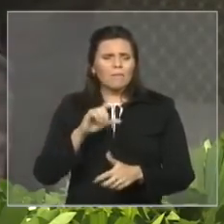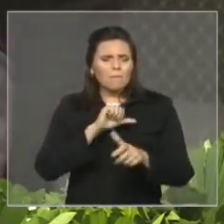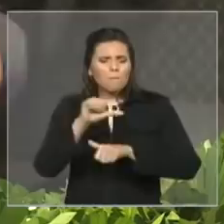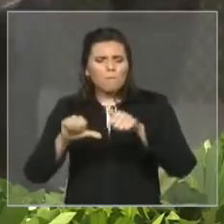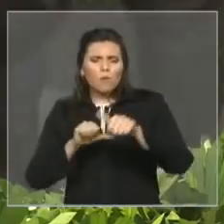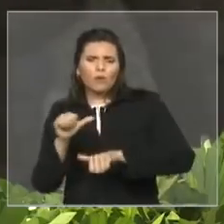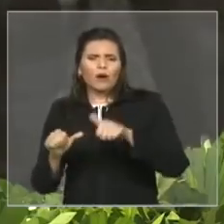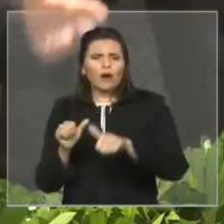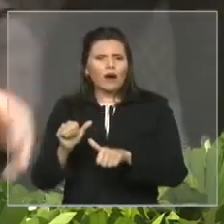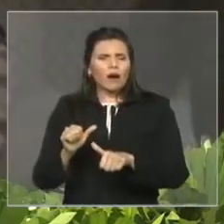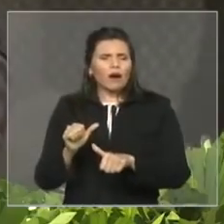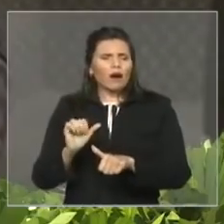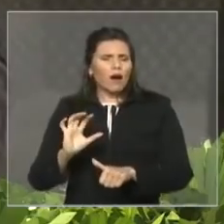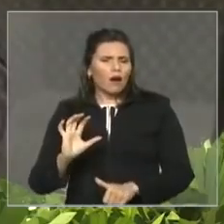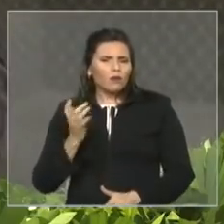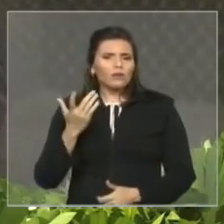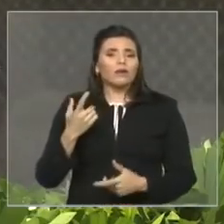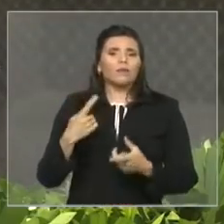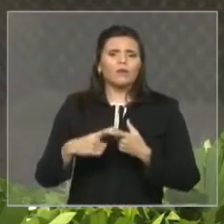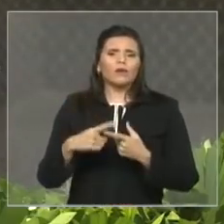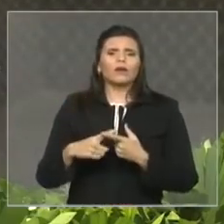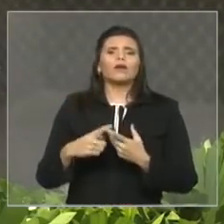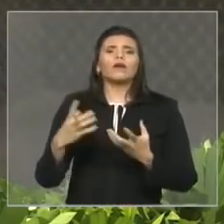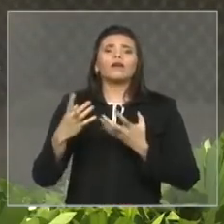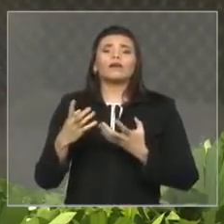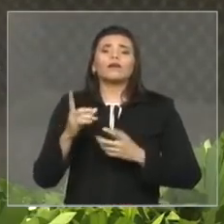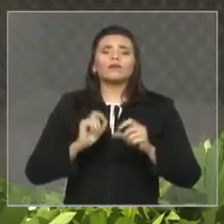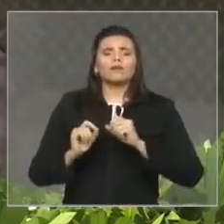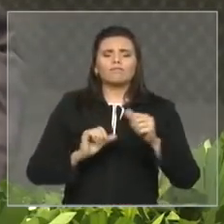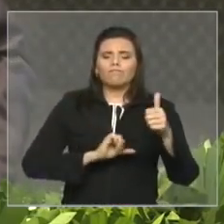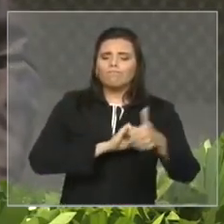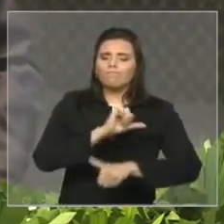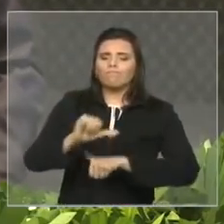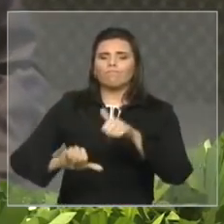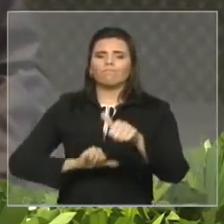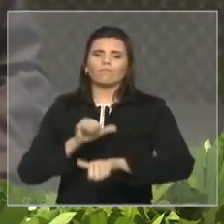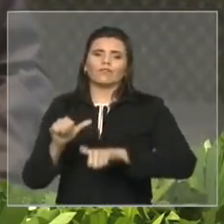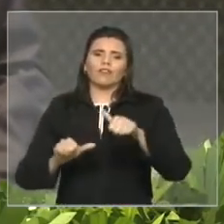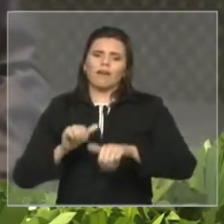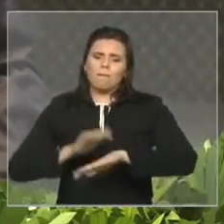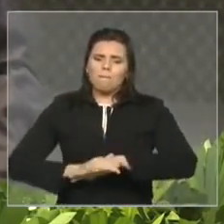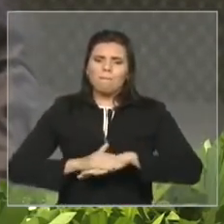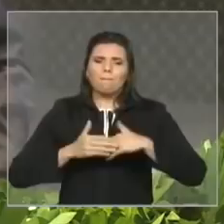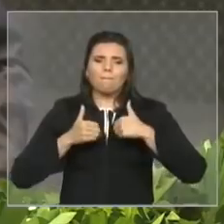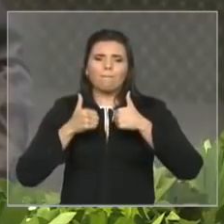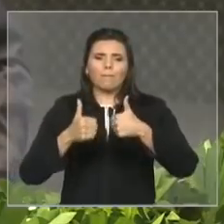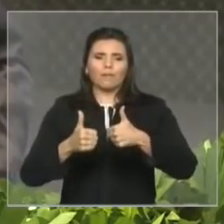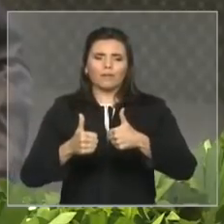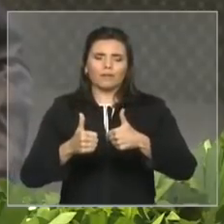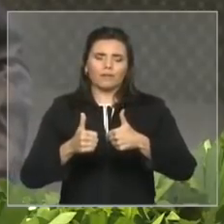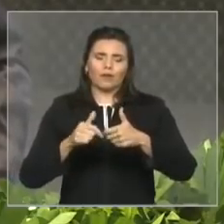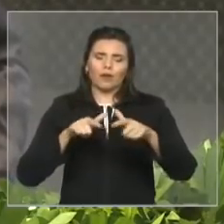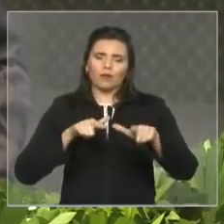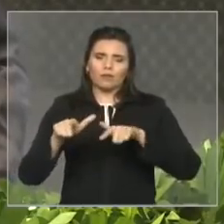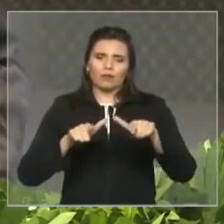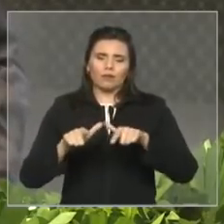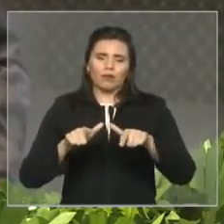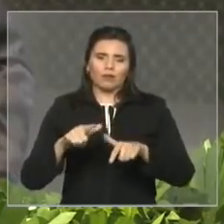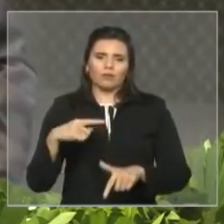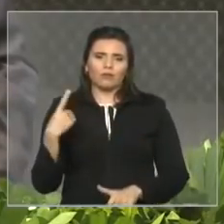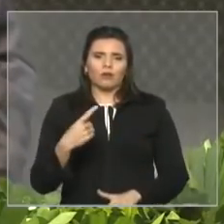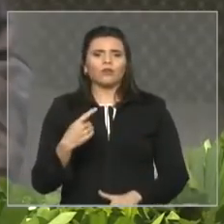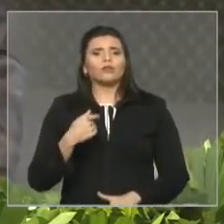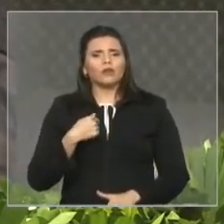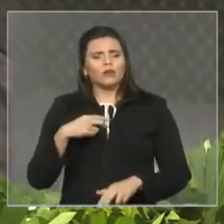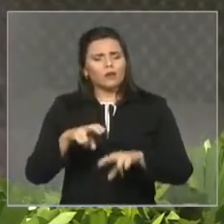qualificação do trabalho já feito pela nossa equipe. e nesse sentido quero enaltecer muito especialmente